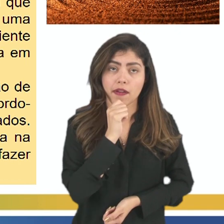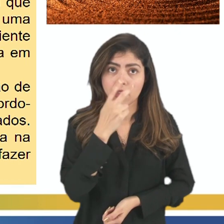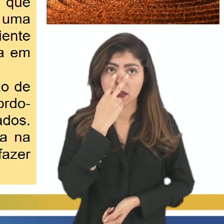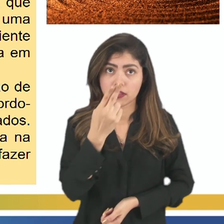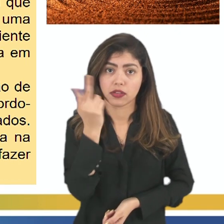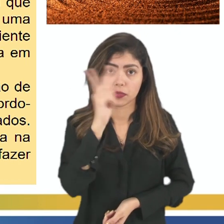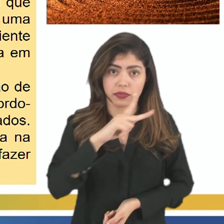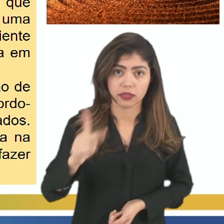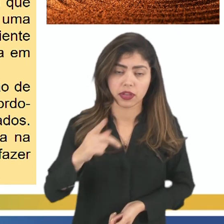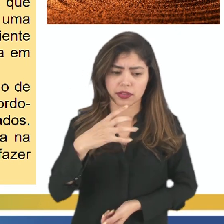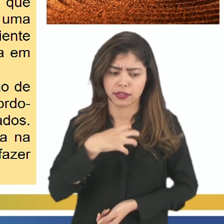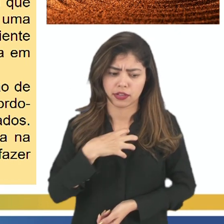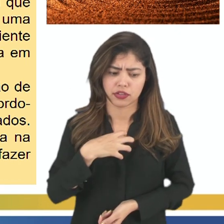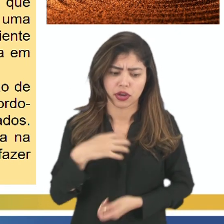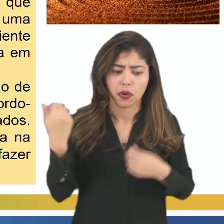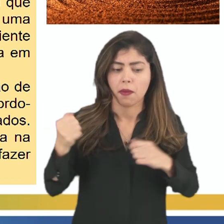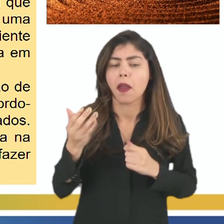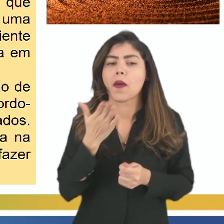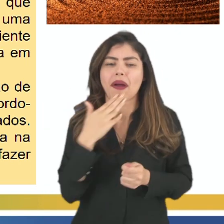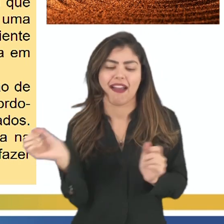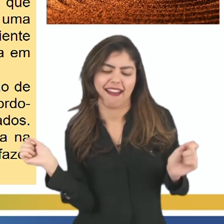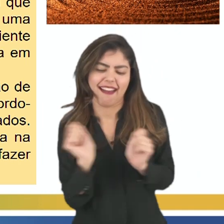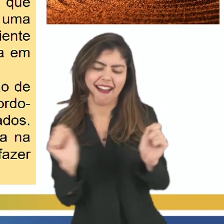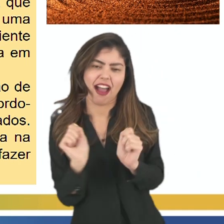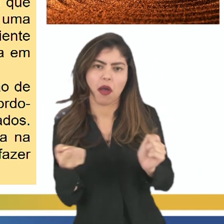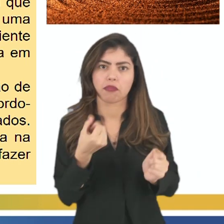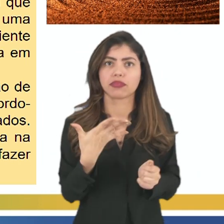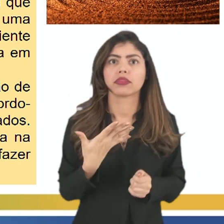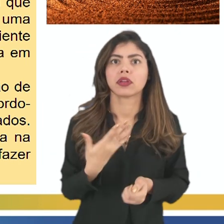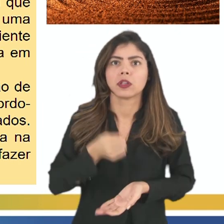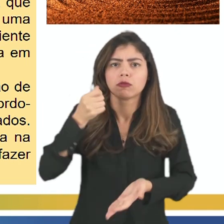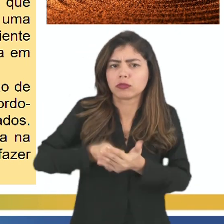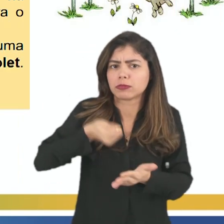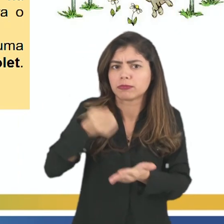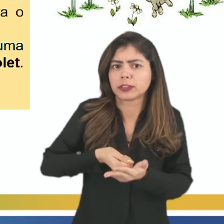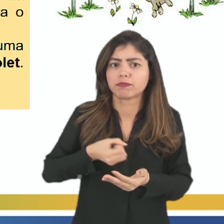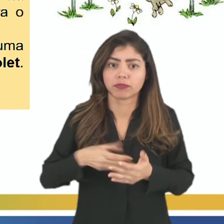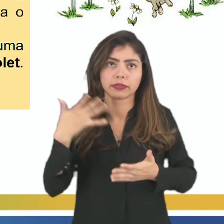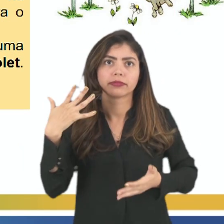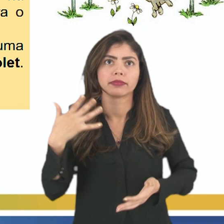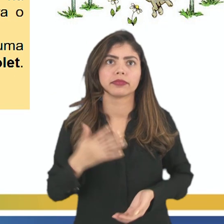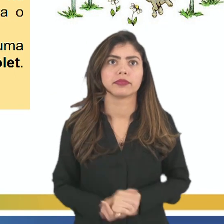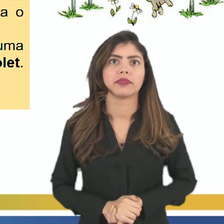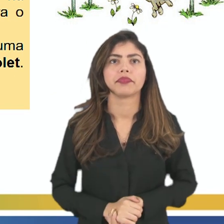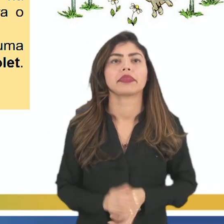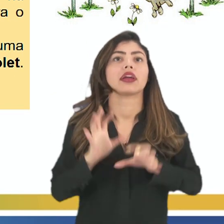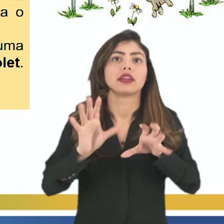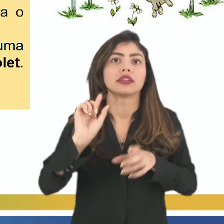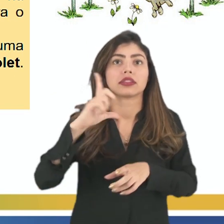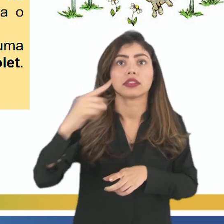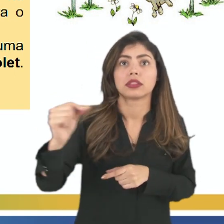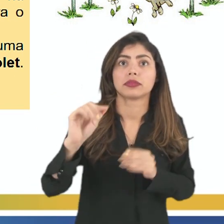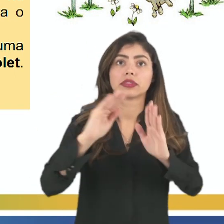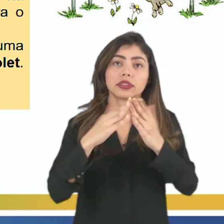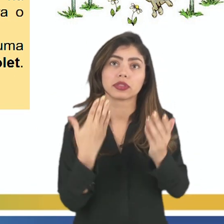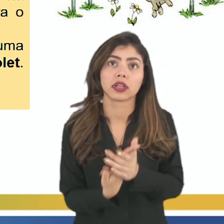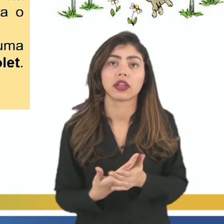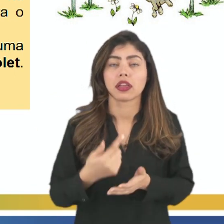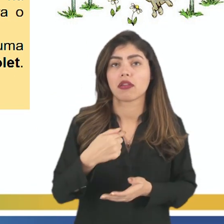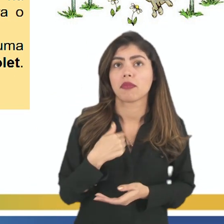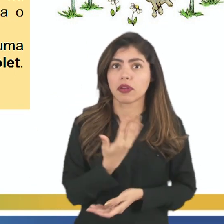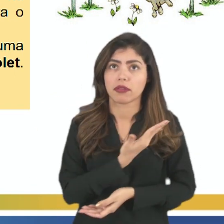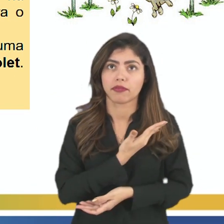os professores sentiam prazer em fazer isso e eram rígidos demais. Assim que saímos da escola,